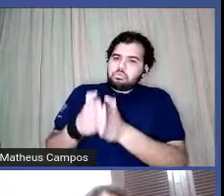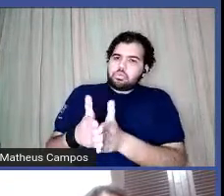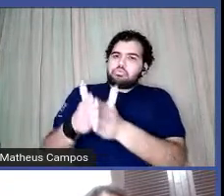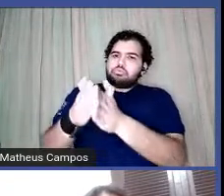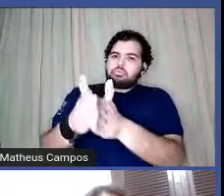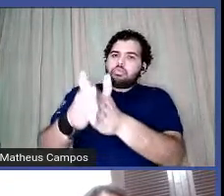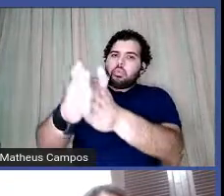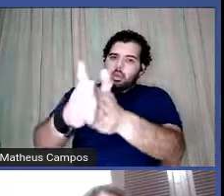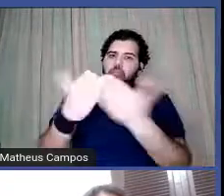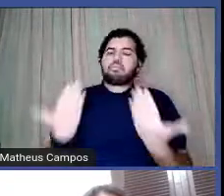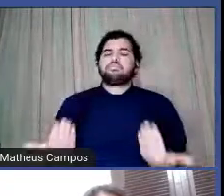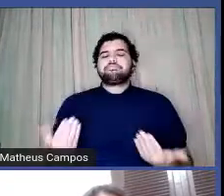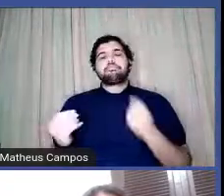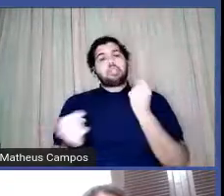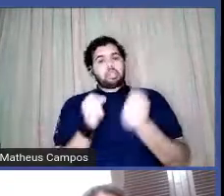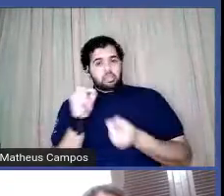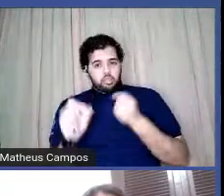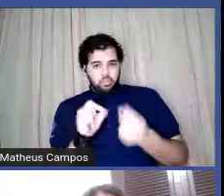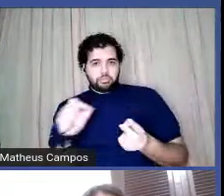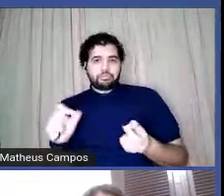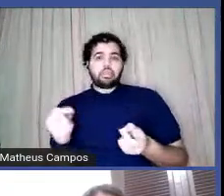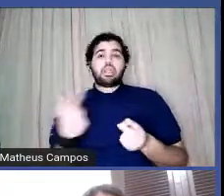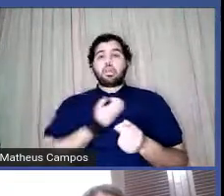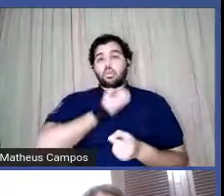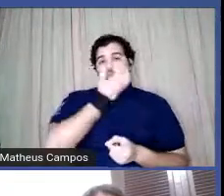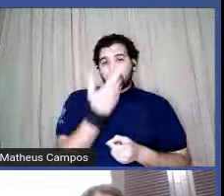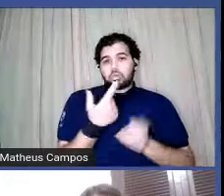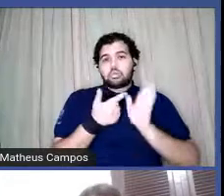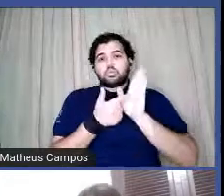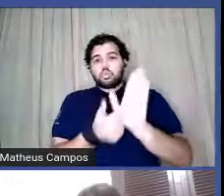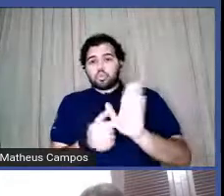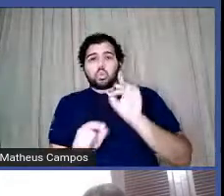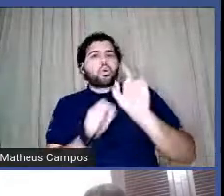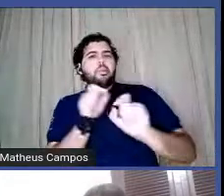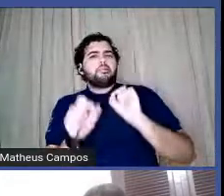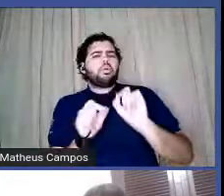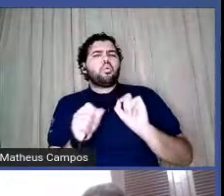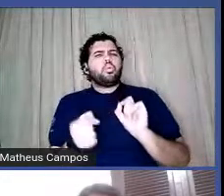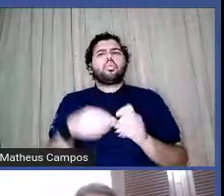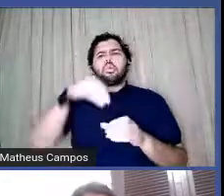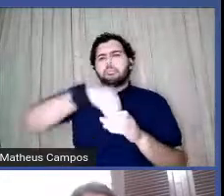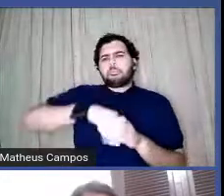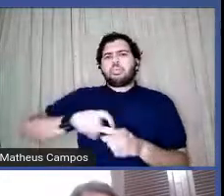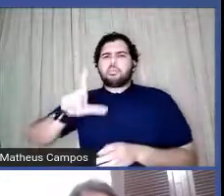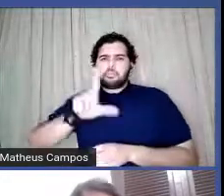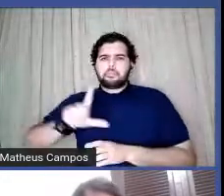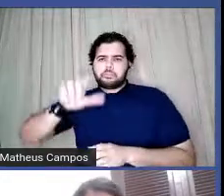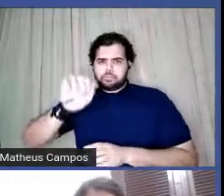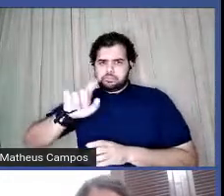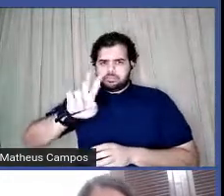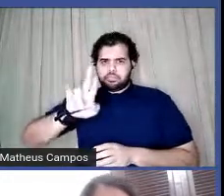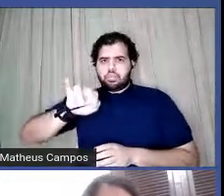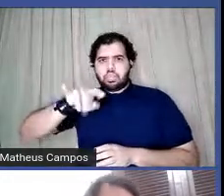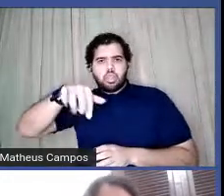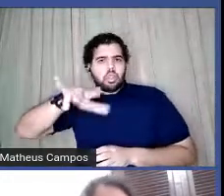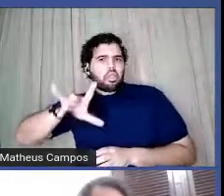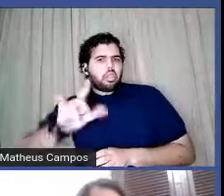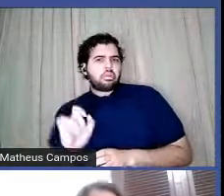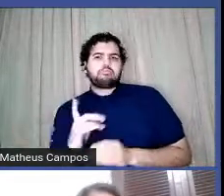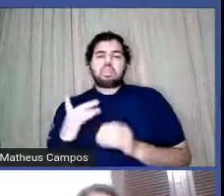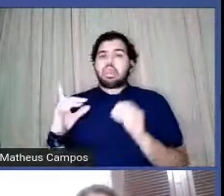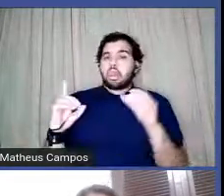então eu acho que esse poema ele traz um pouco do que é essa literatura alternativa que eu tenho abraçado